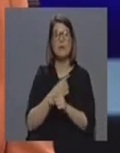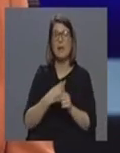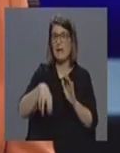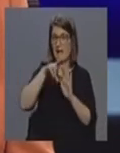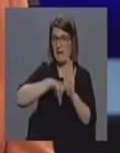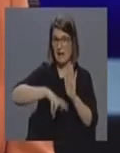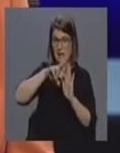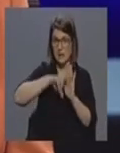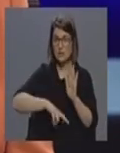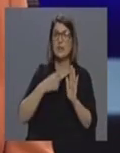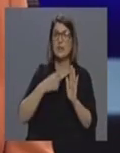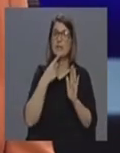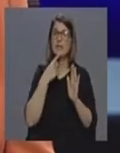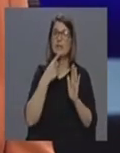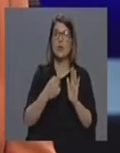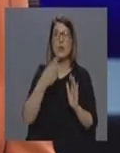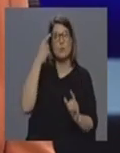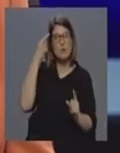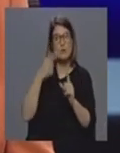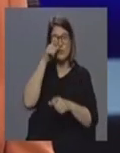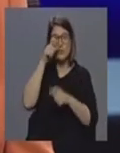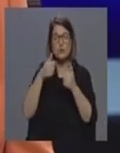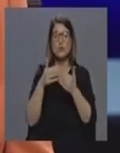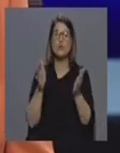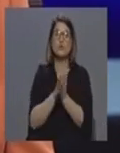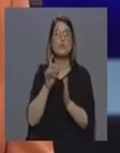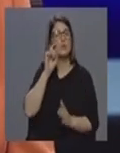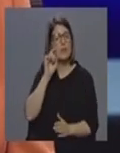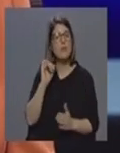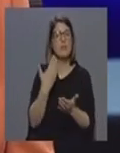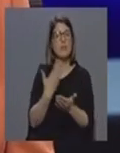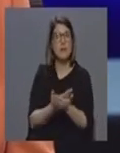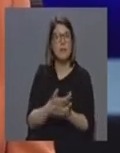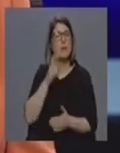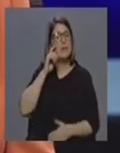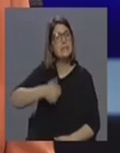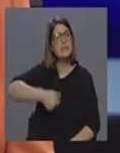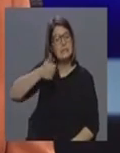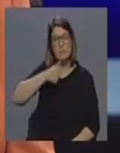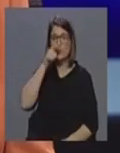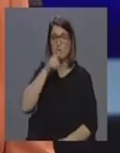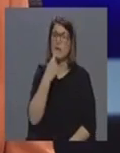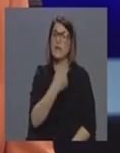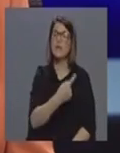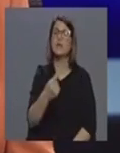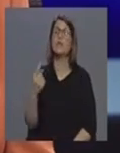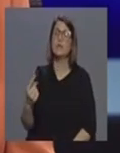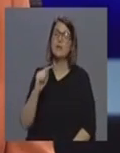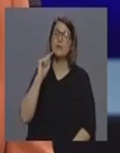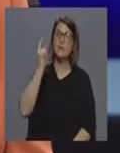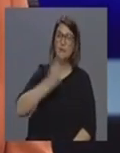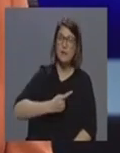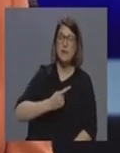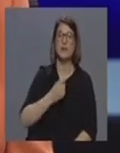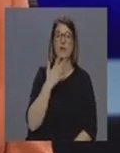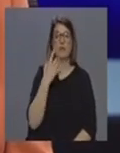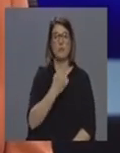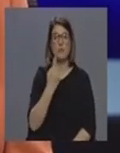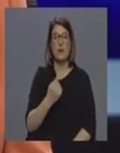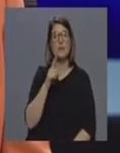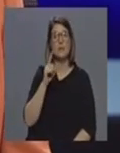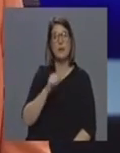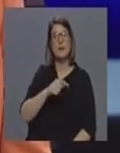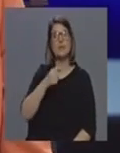estão a ser ditadas são para a proteção de todos e a proteção de todos começa na proteção de cada um isto é um dever individual e é um dever de